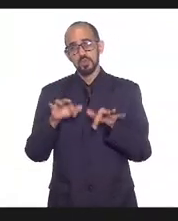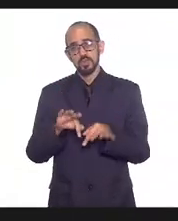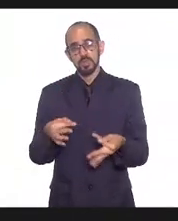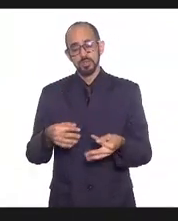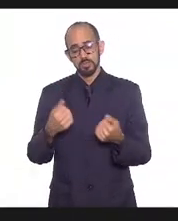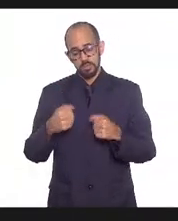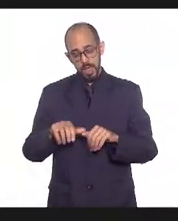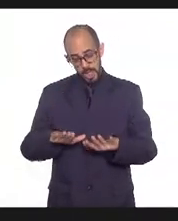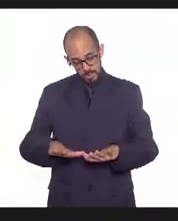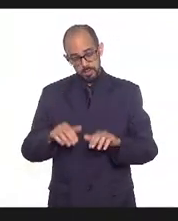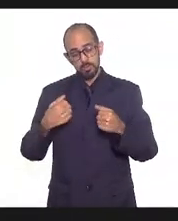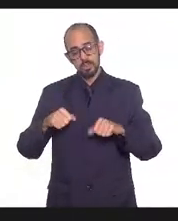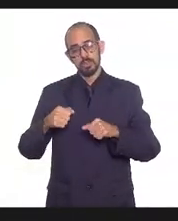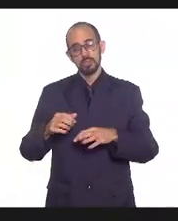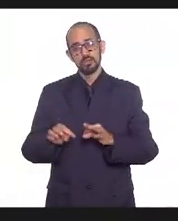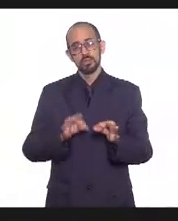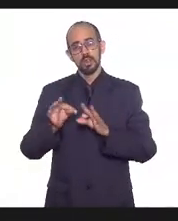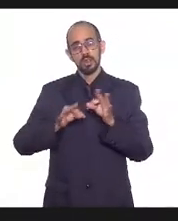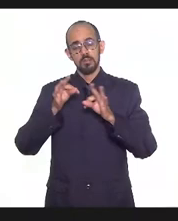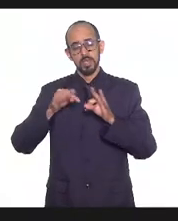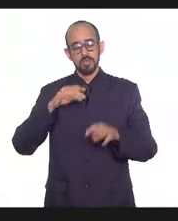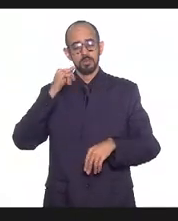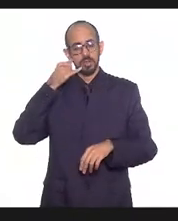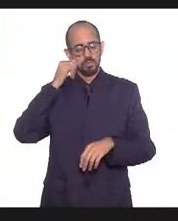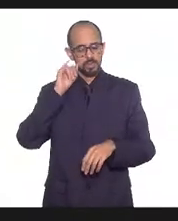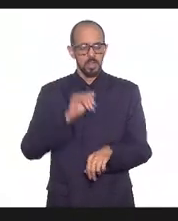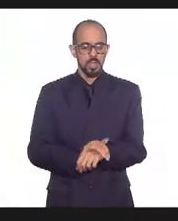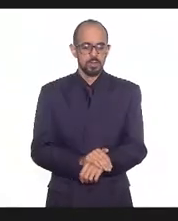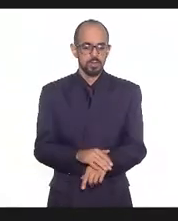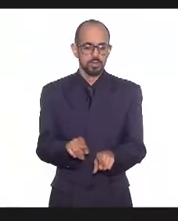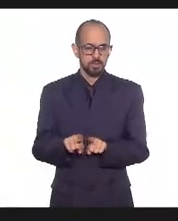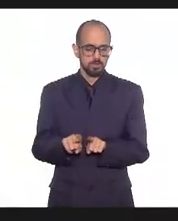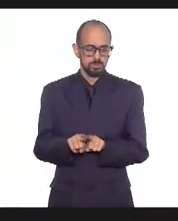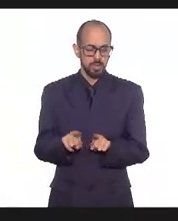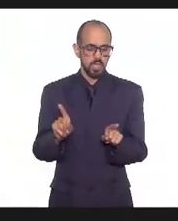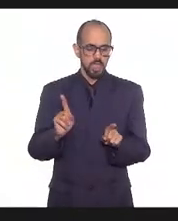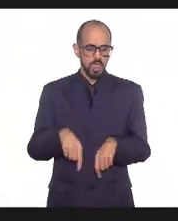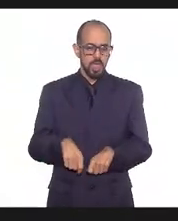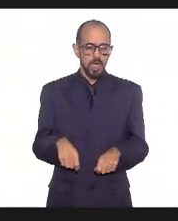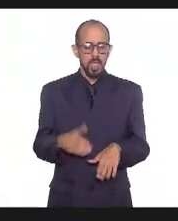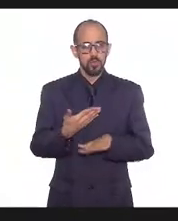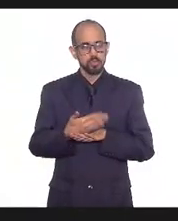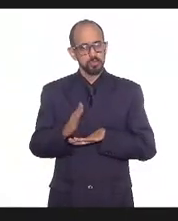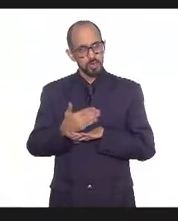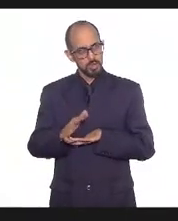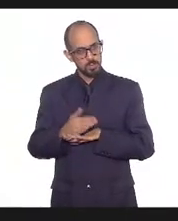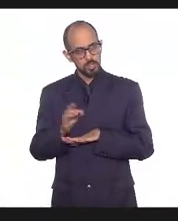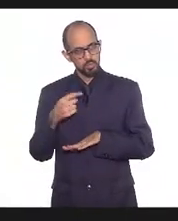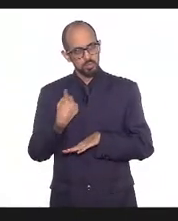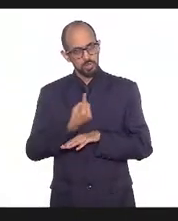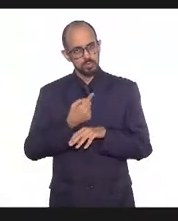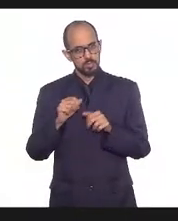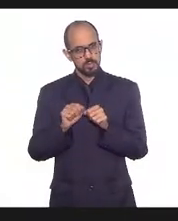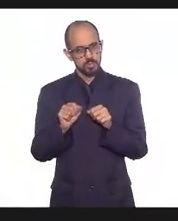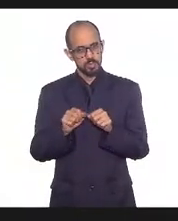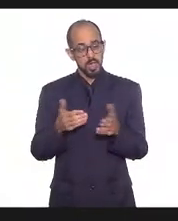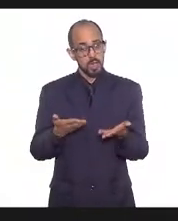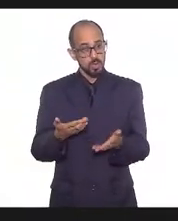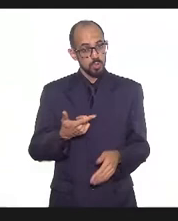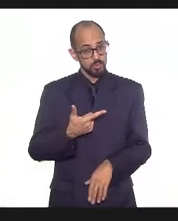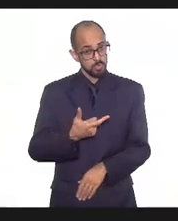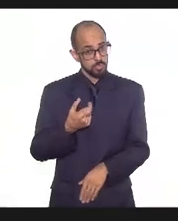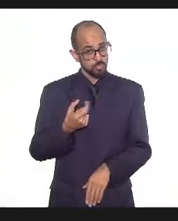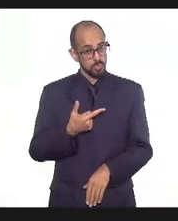cuidada tratada e prevenida então essa é uma capacitação que a gente fez e agora em 2021